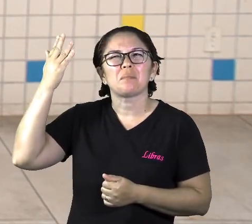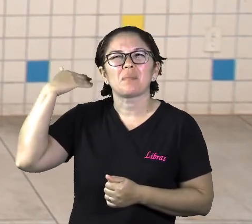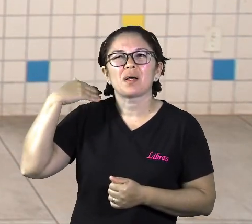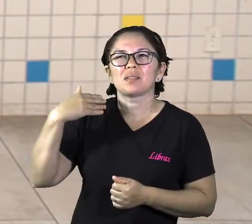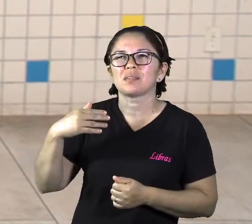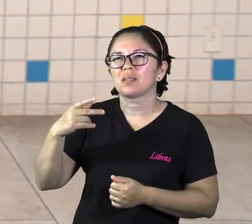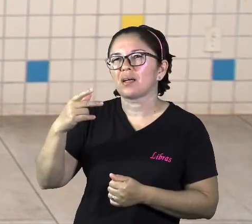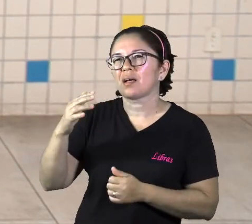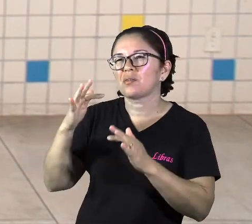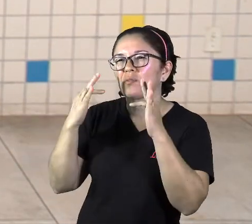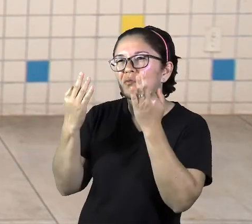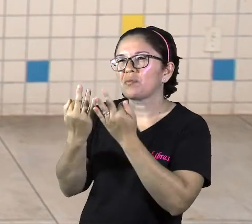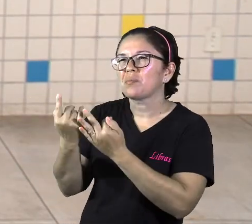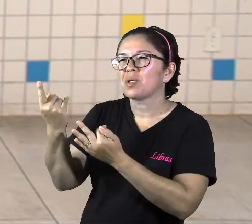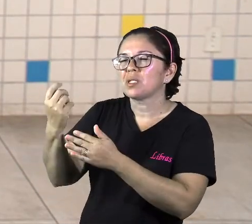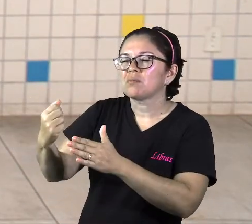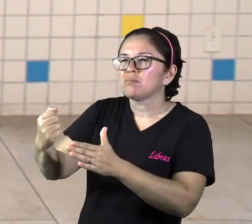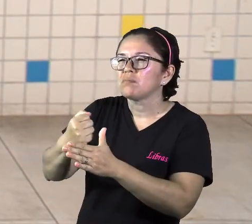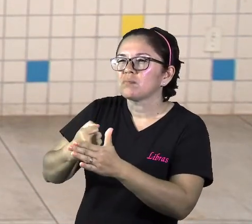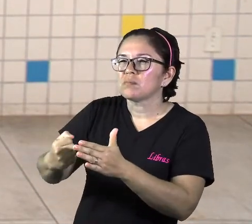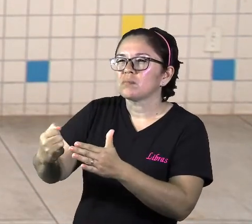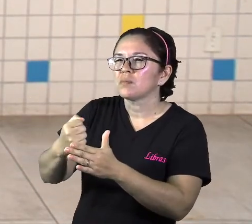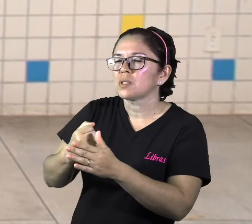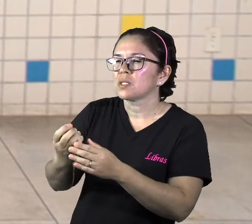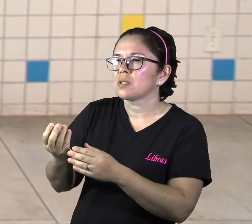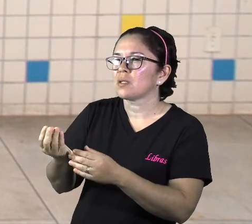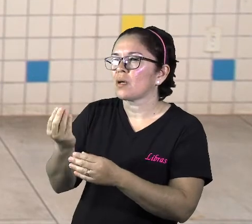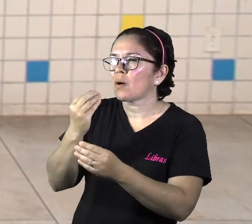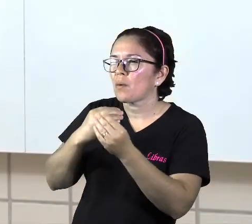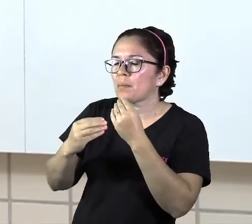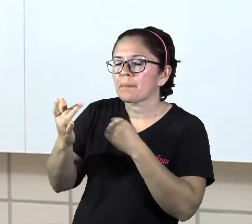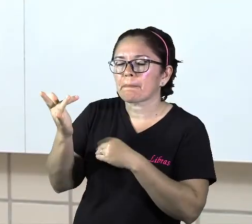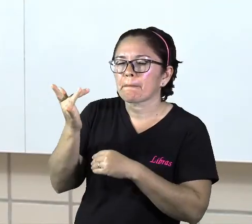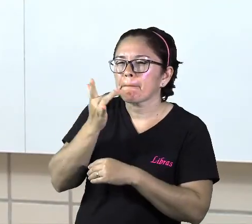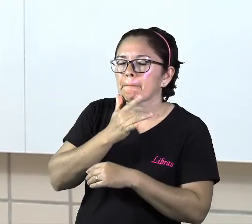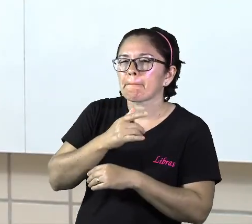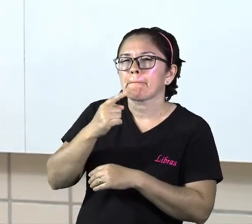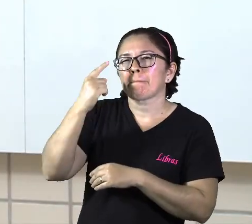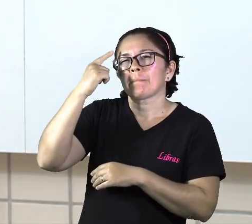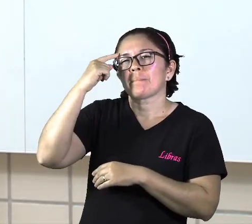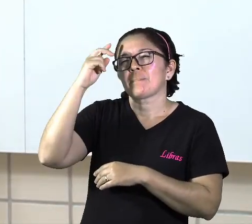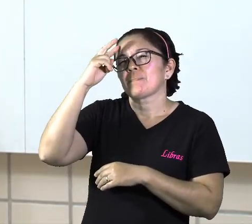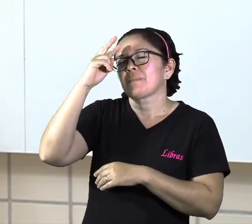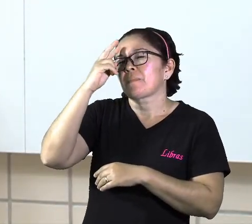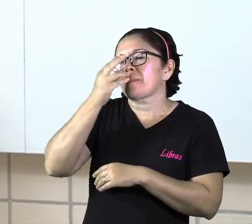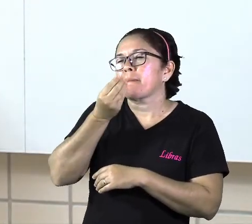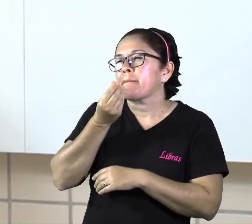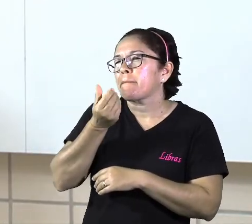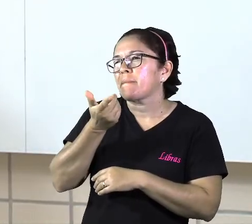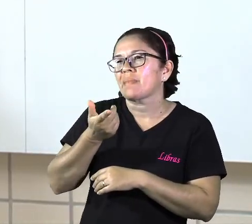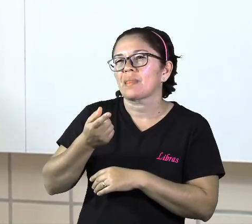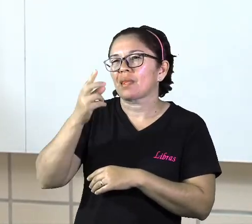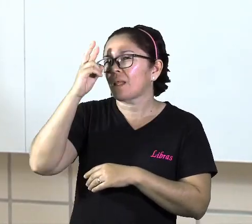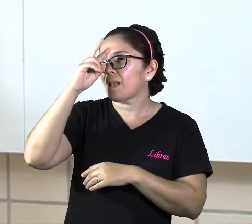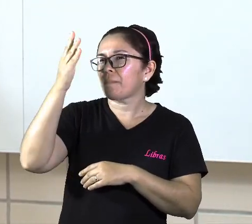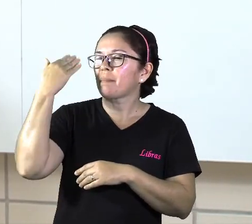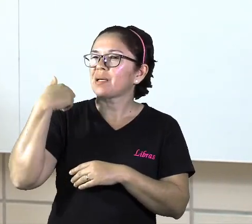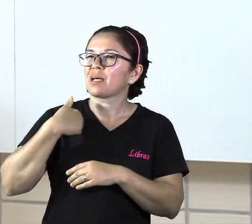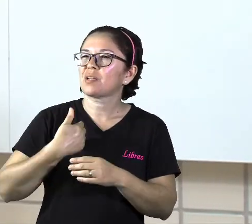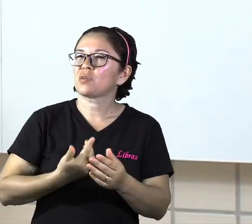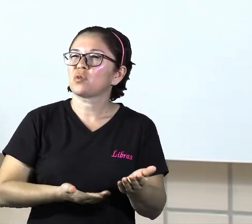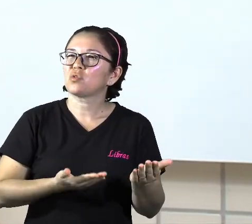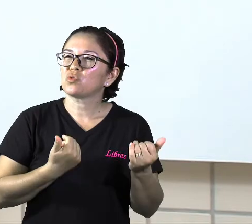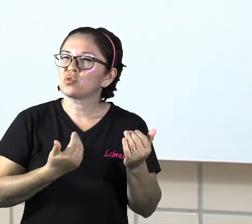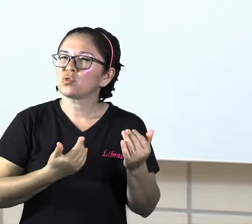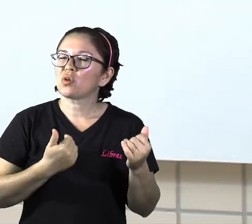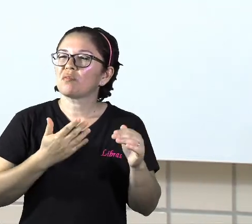família preparou com carinho pra gente. As lembranças das brincadeiras nas férias, não é? Dos